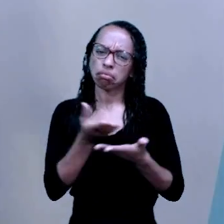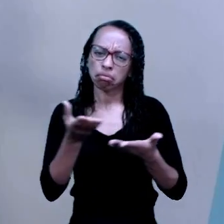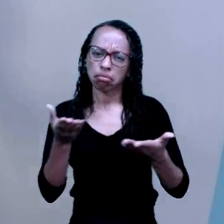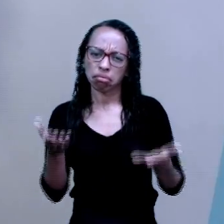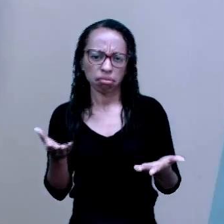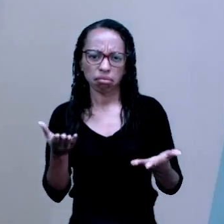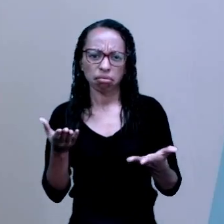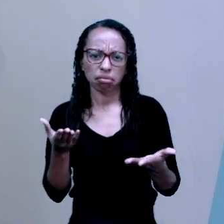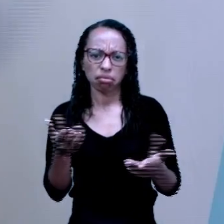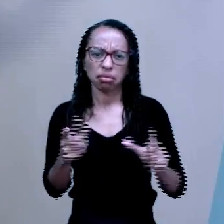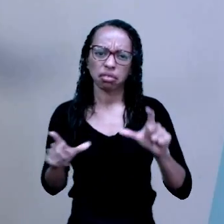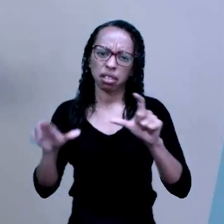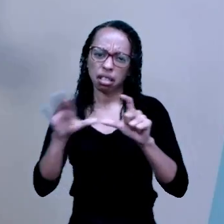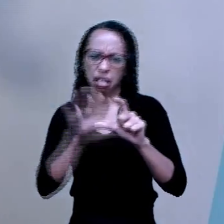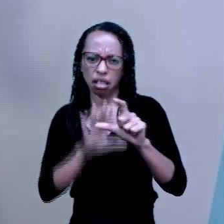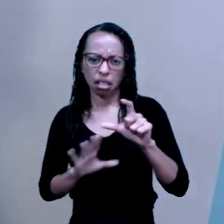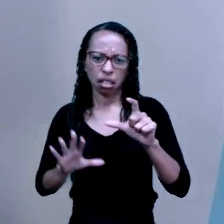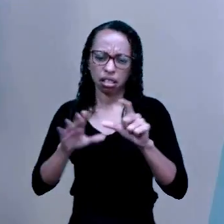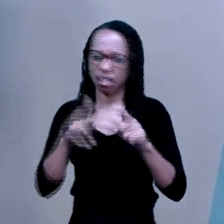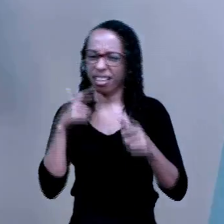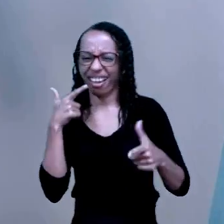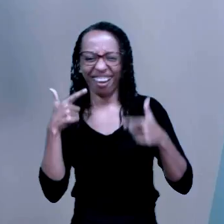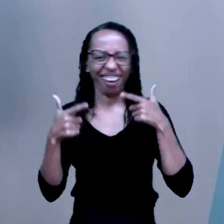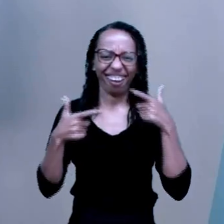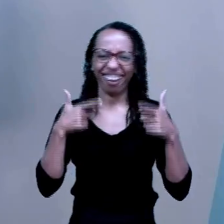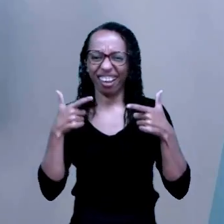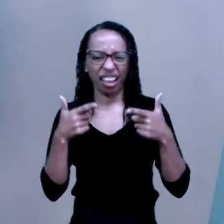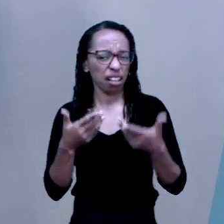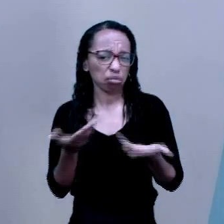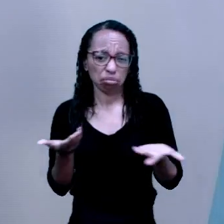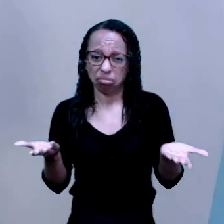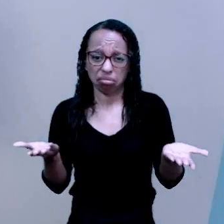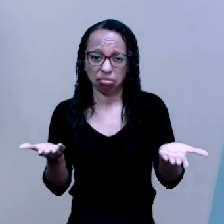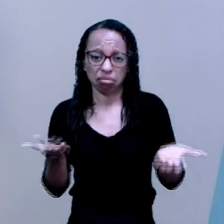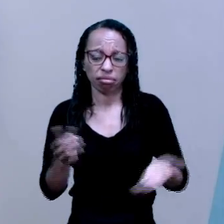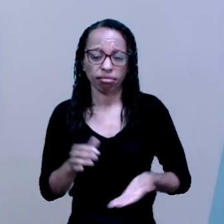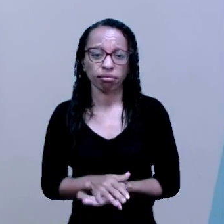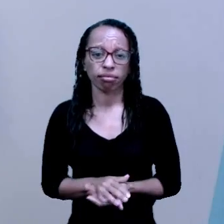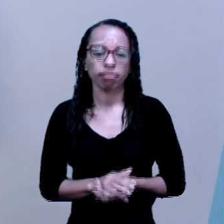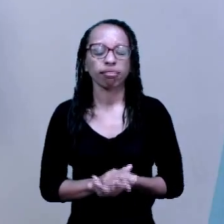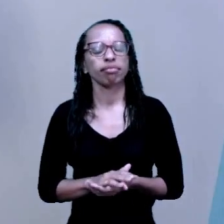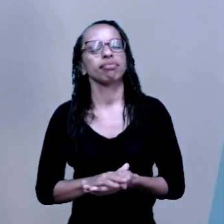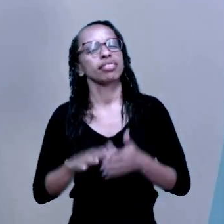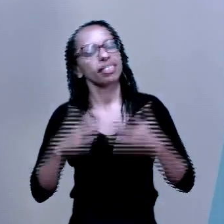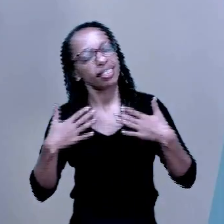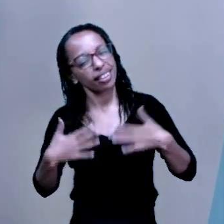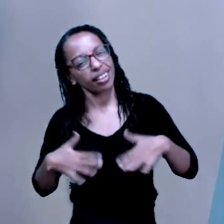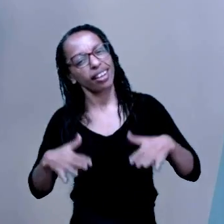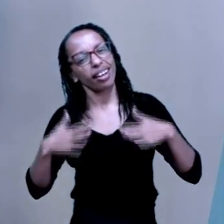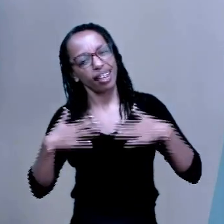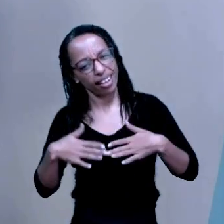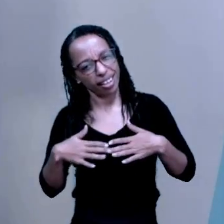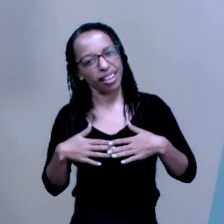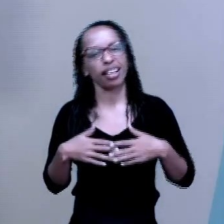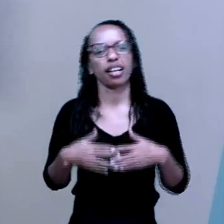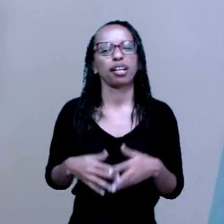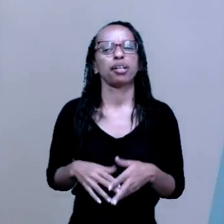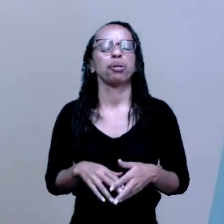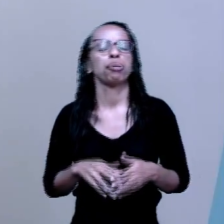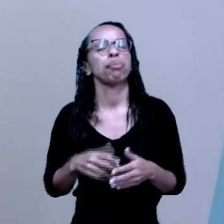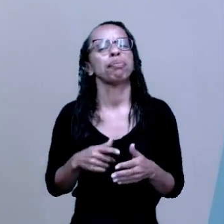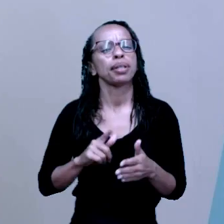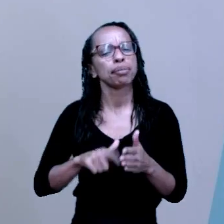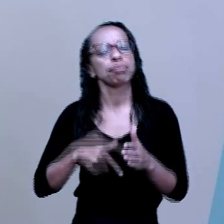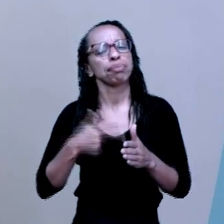charge engraçada, no Rio, muito. Daqui a pouco, a gente vai conversar sobre essa questão do humor. E a gente